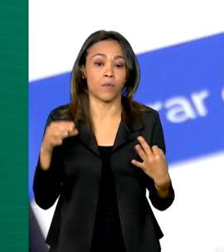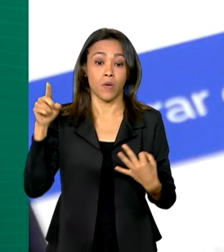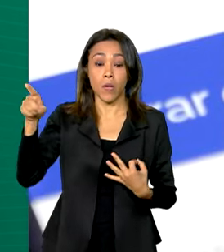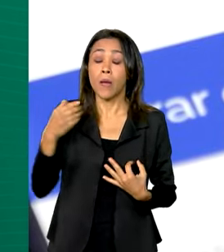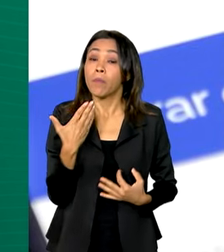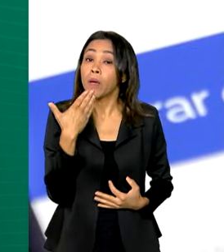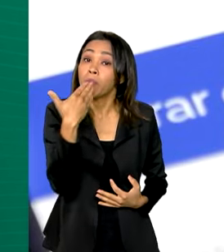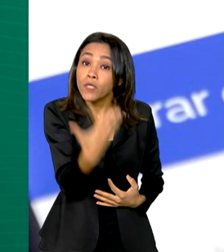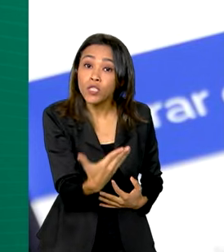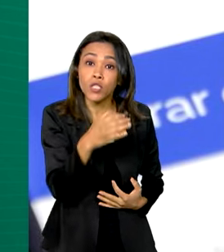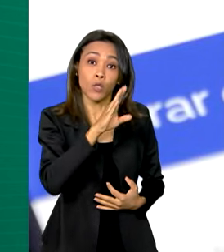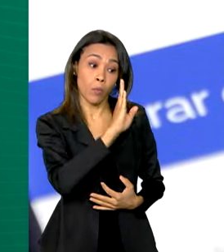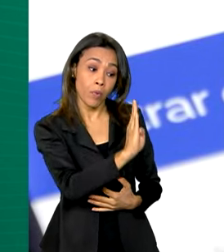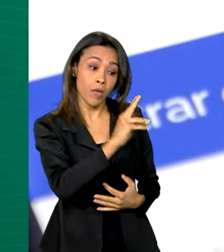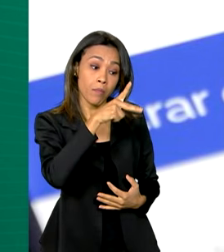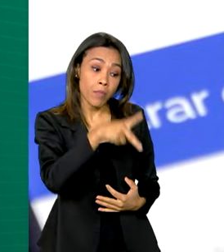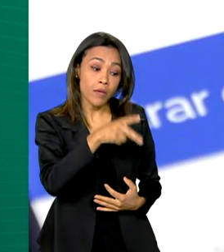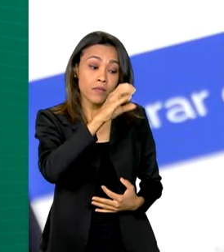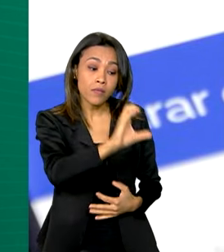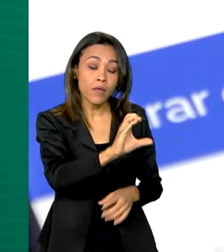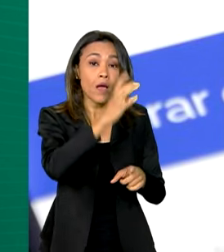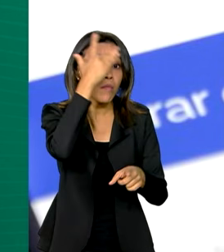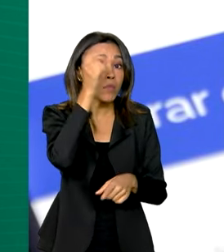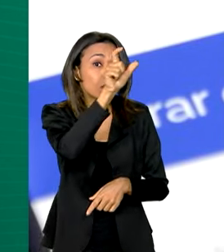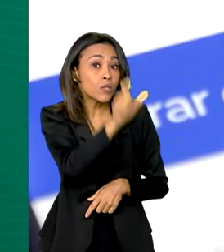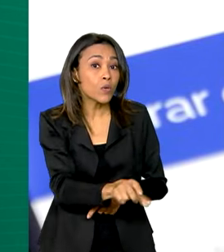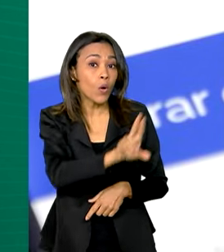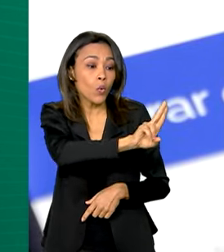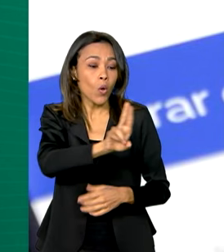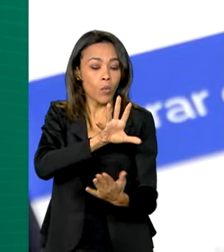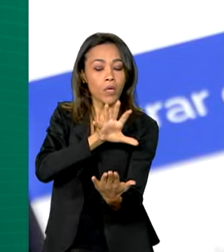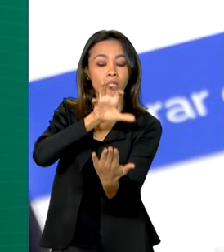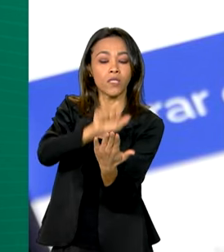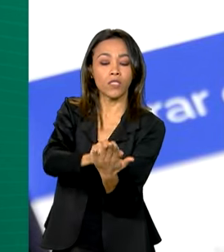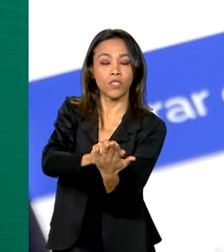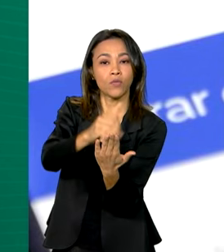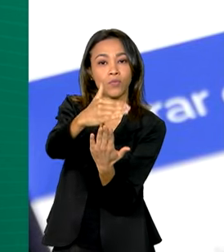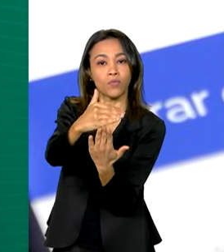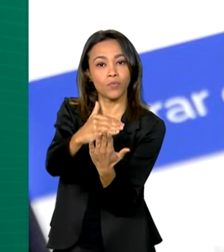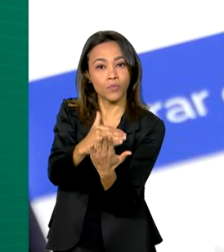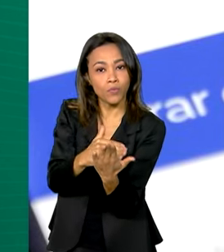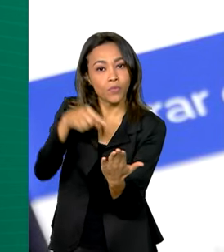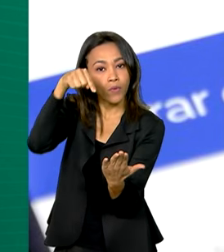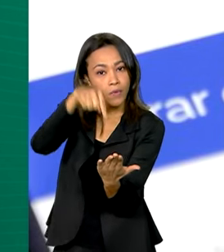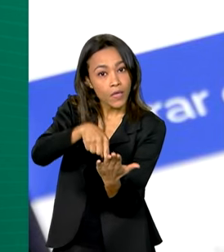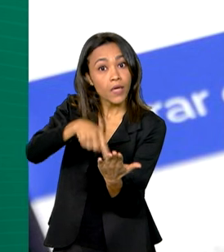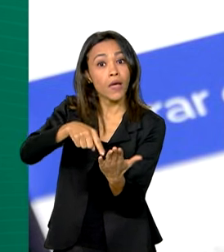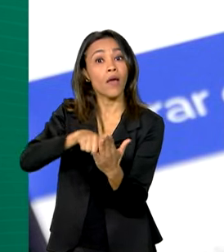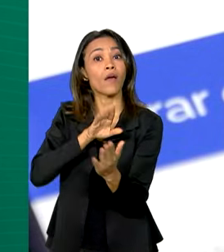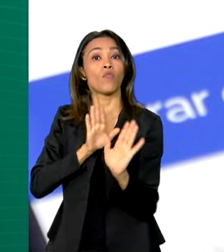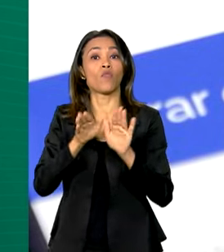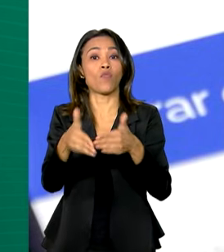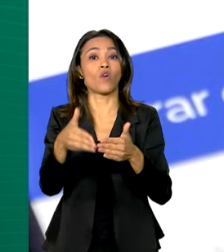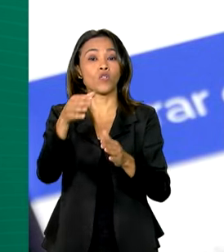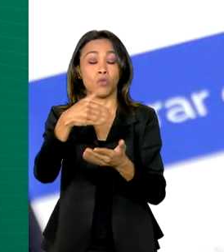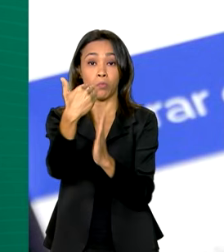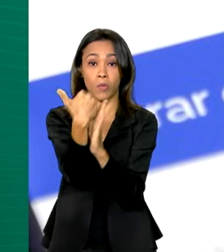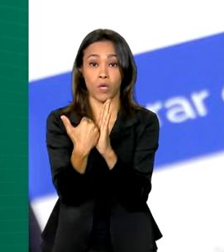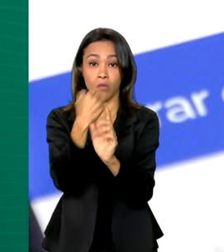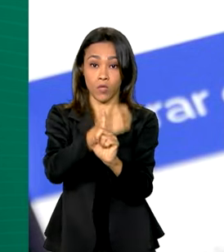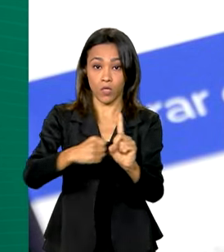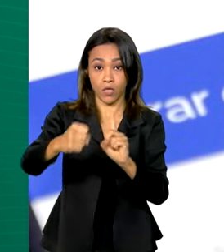pedir o BPC, a pessoa precisa estar no CADÚNICO, o Cadastro Único para Programas Sociais do Governo Federal.